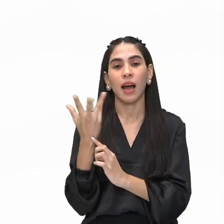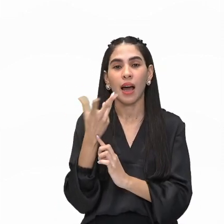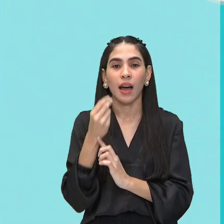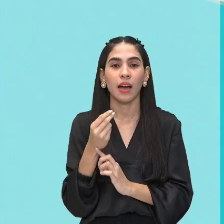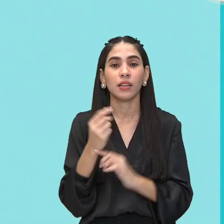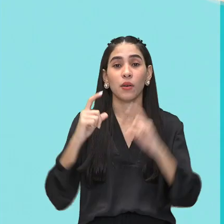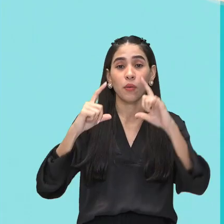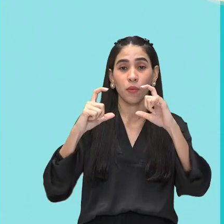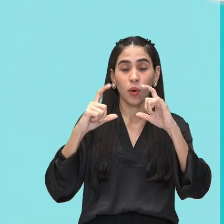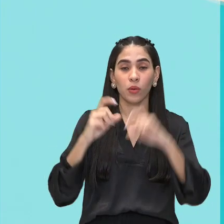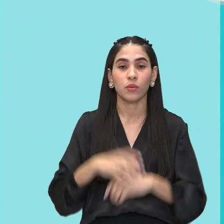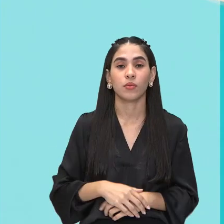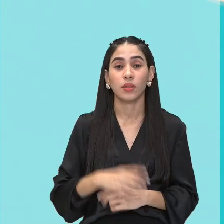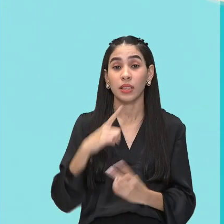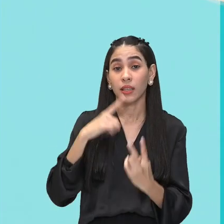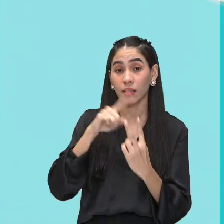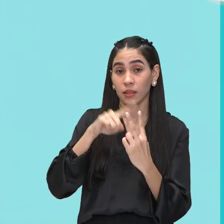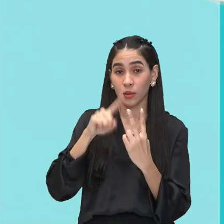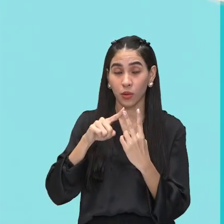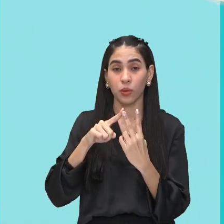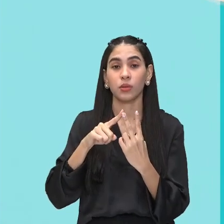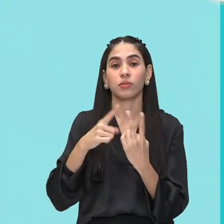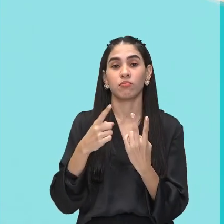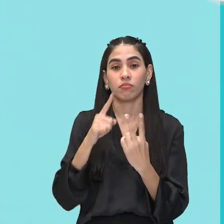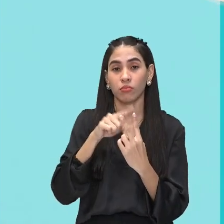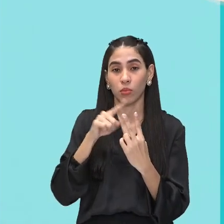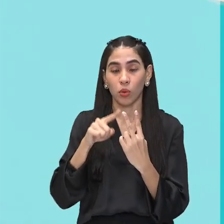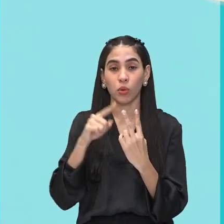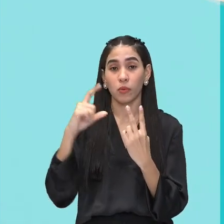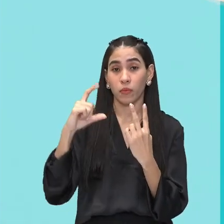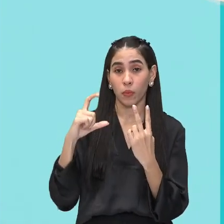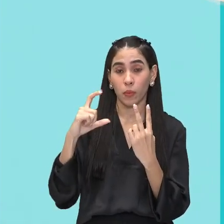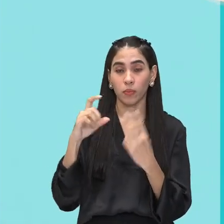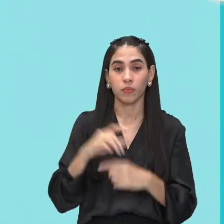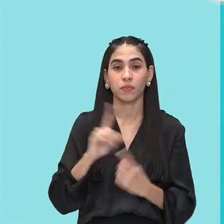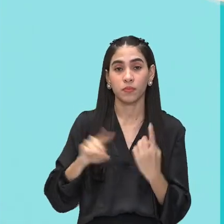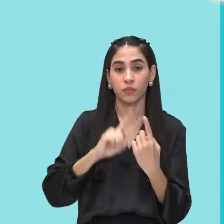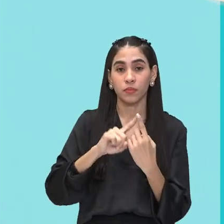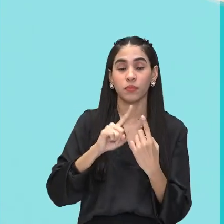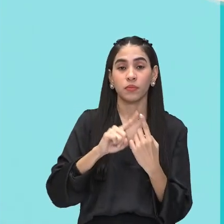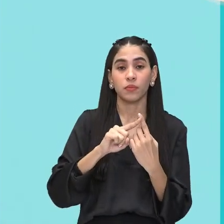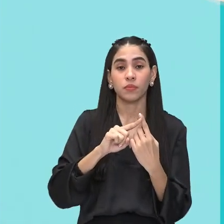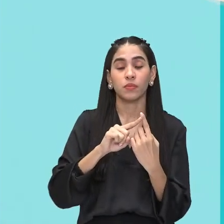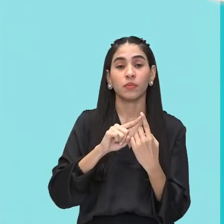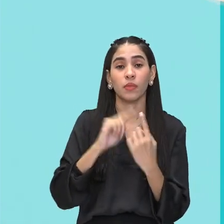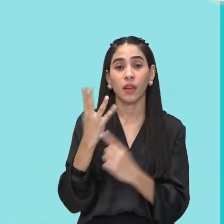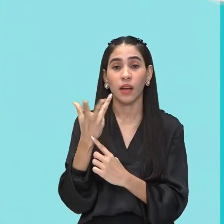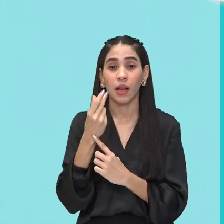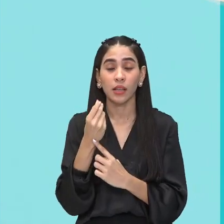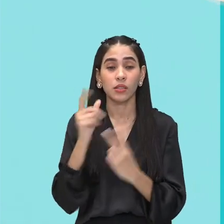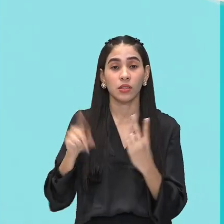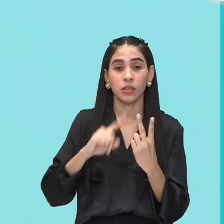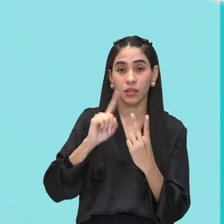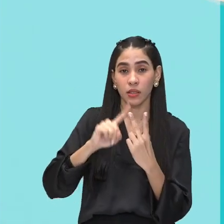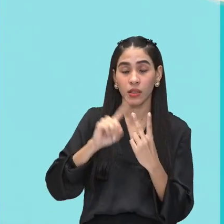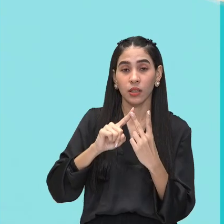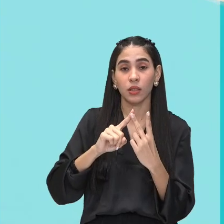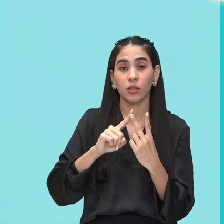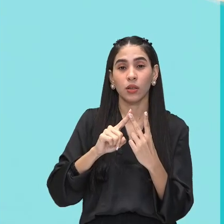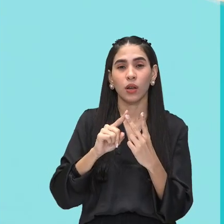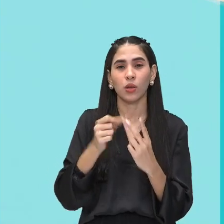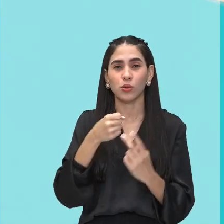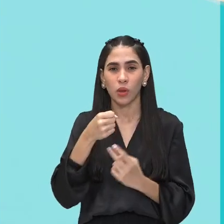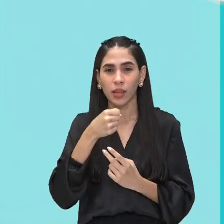Existem dois estilos de fotografia. Tem a fotografia artística e a fotografia